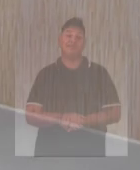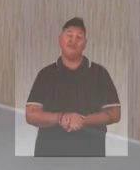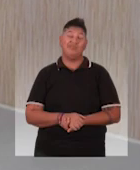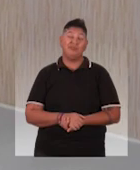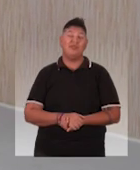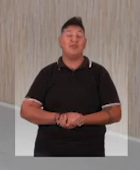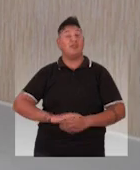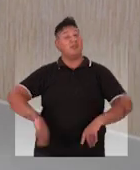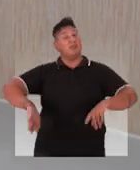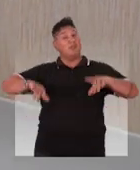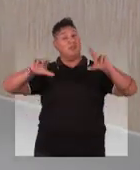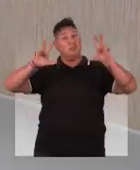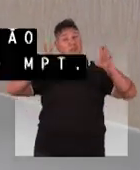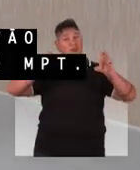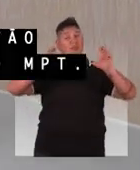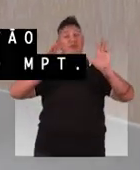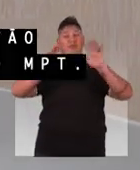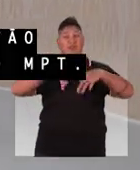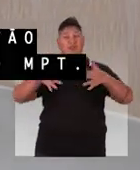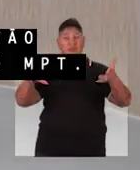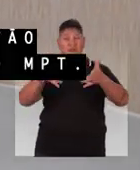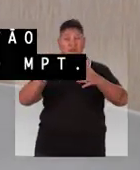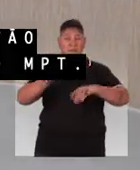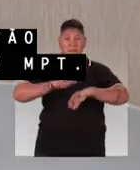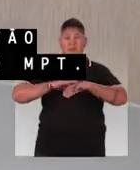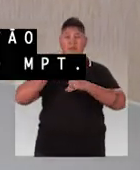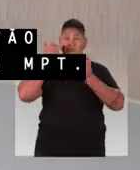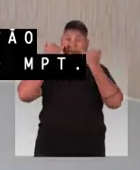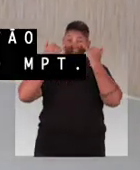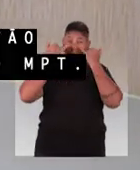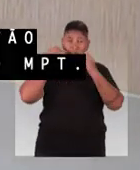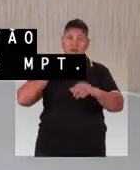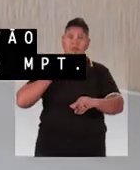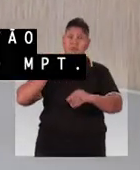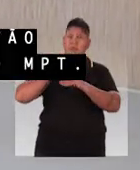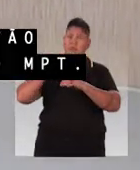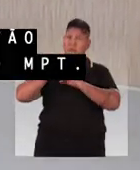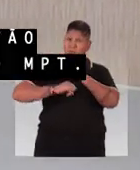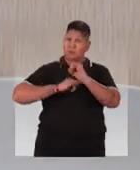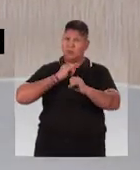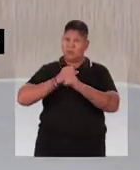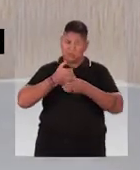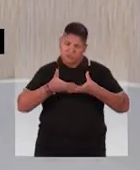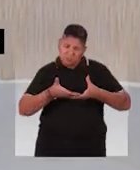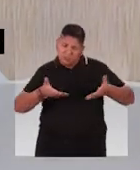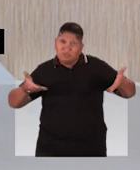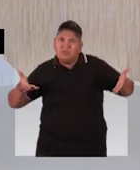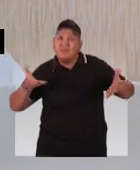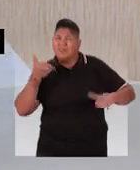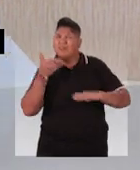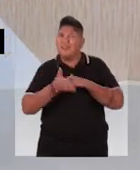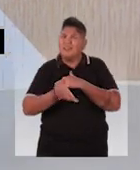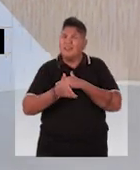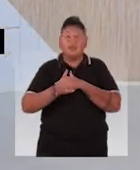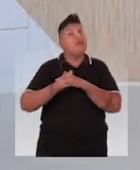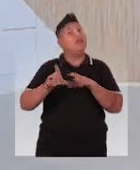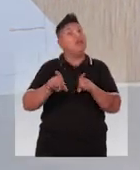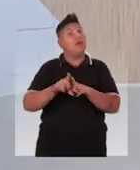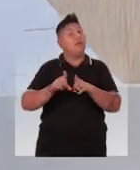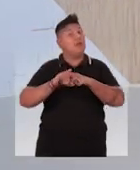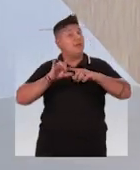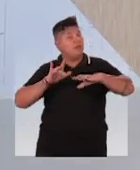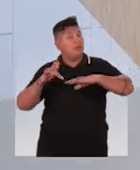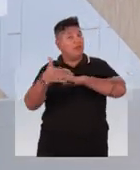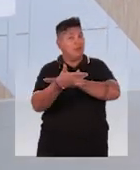O trabalho legal fica por aqui. Mais informações estão disponíveis no site do MPT. O endereço aparece aí na sua tela. E